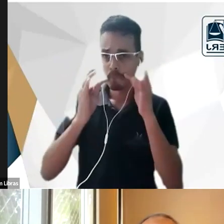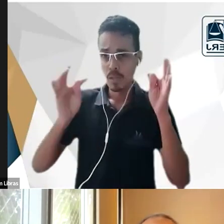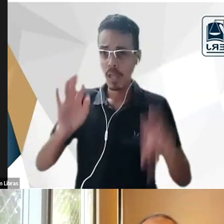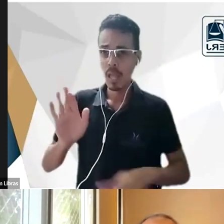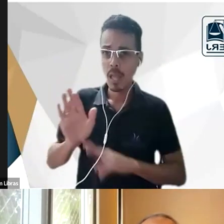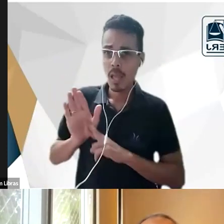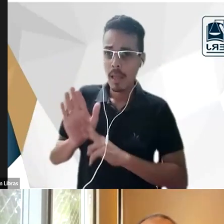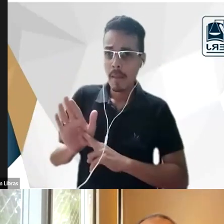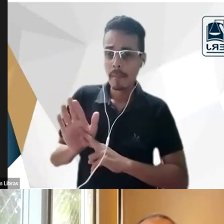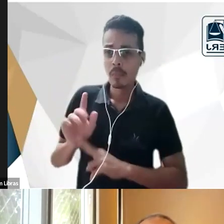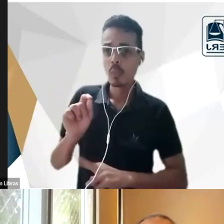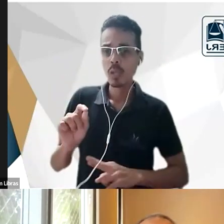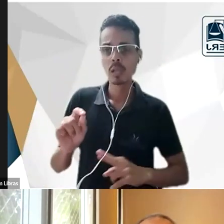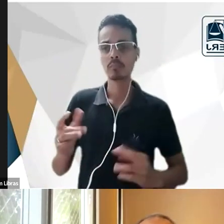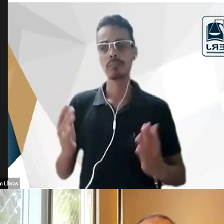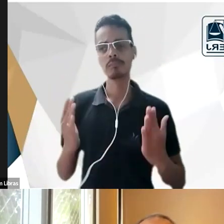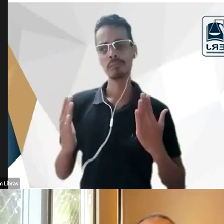de hermenêutica da desconfiança